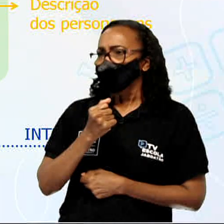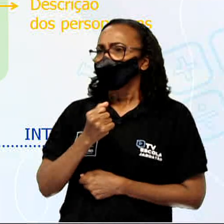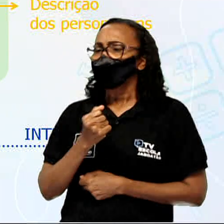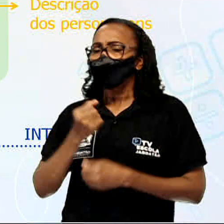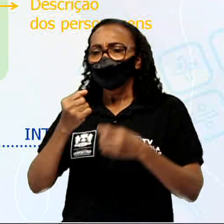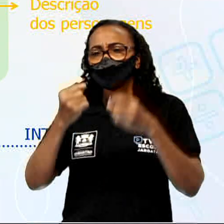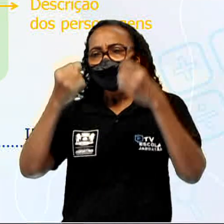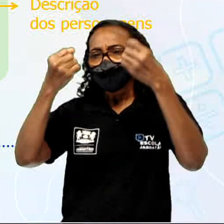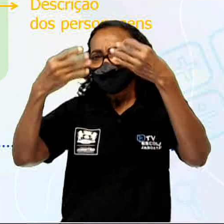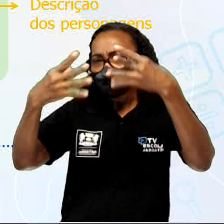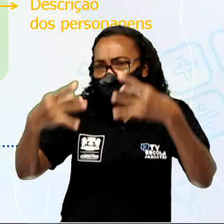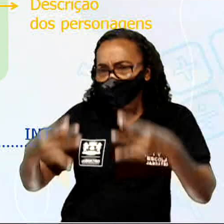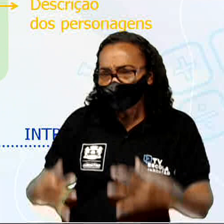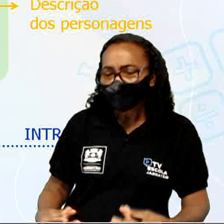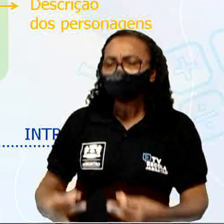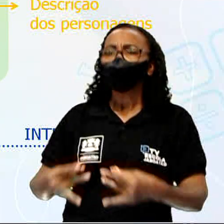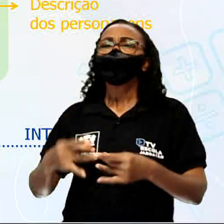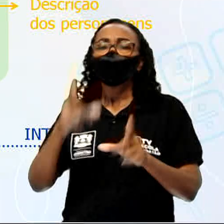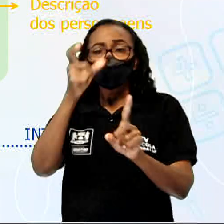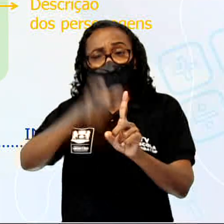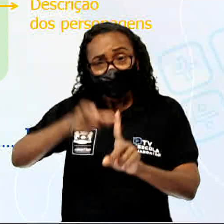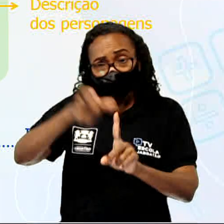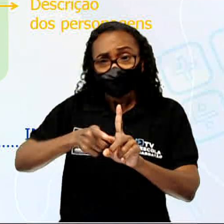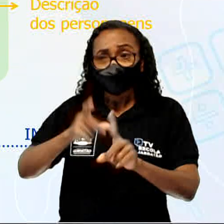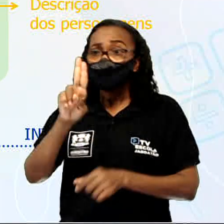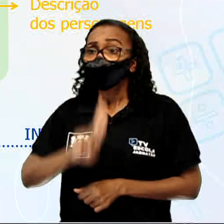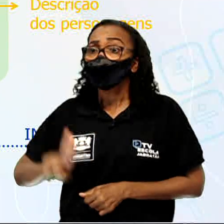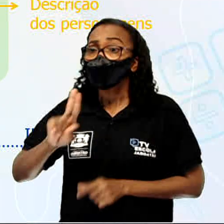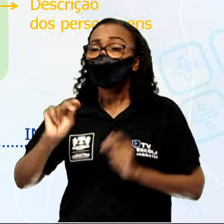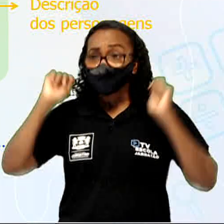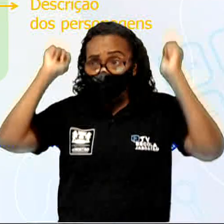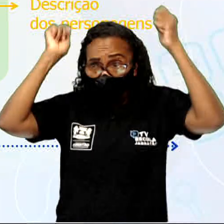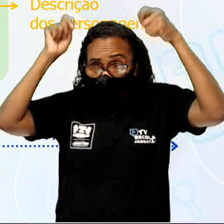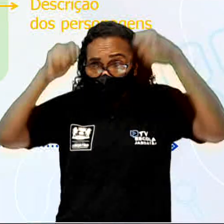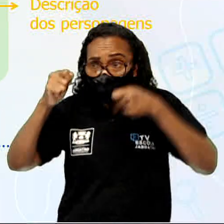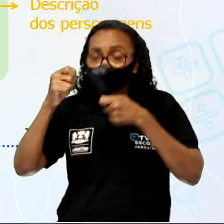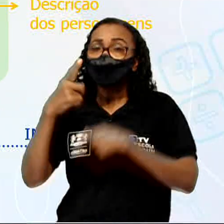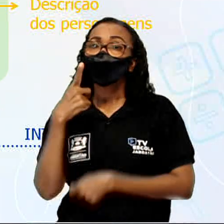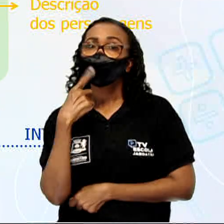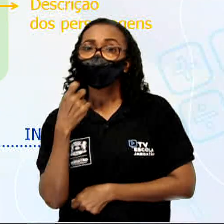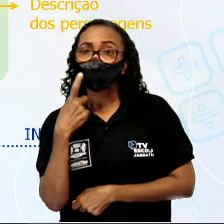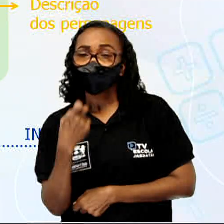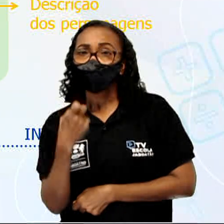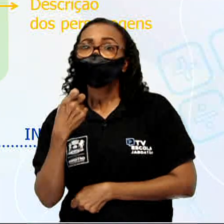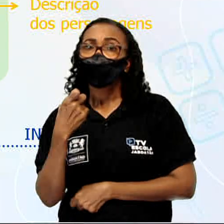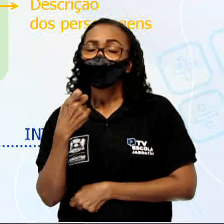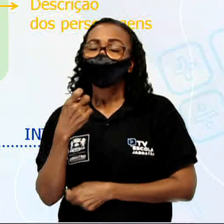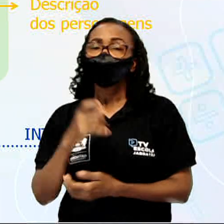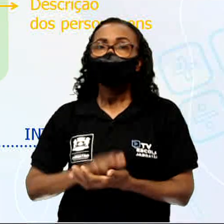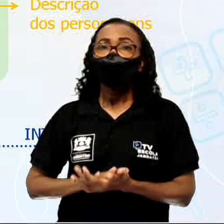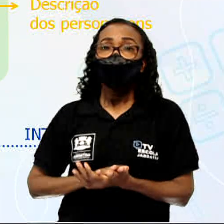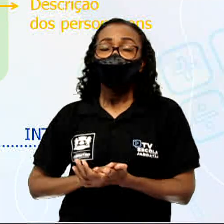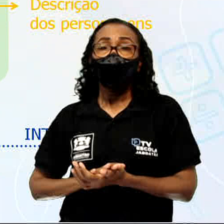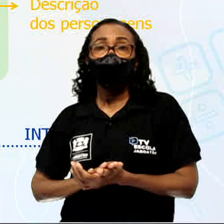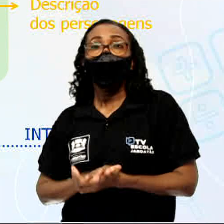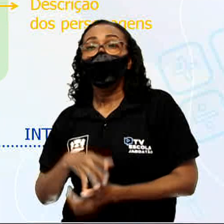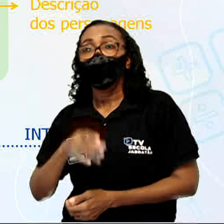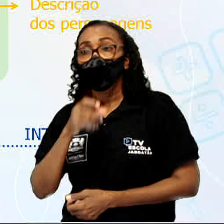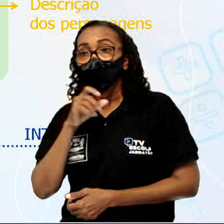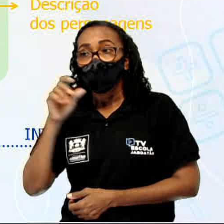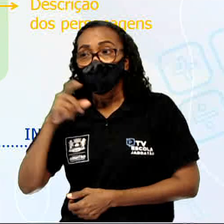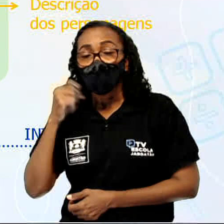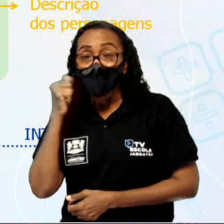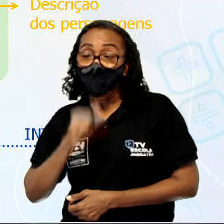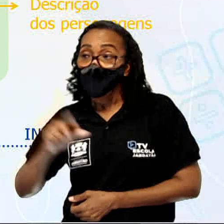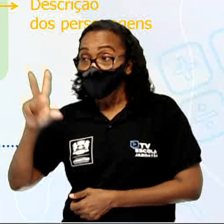personagens, ela usava um capuz vermelho e há a situação inicial, eixo motivador. A avó está doente, ela precisava levar